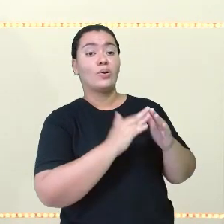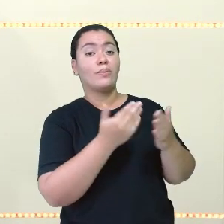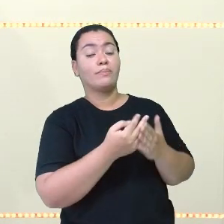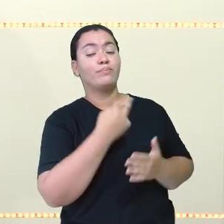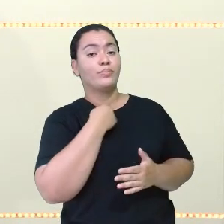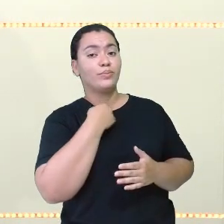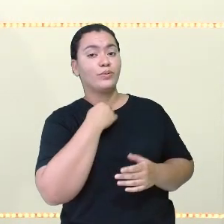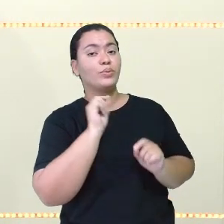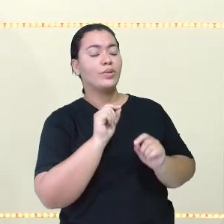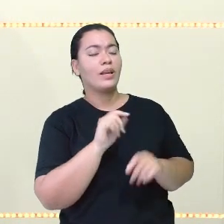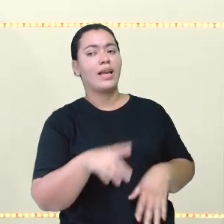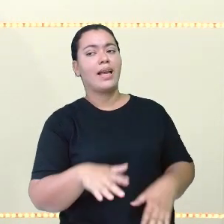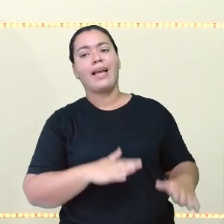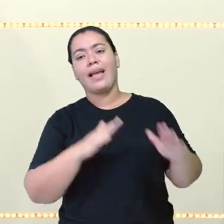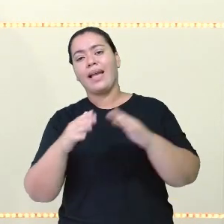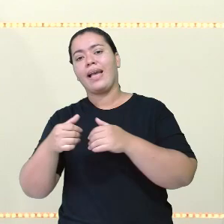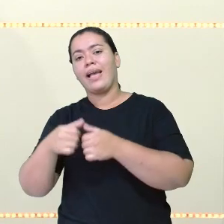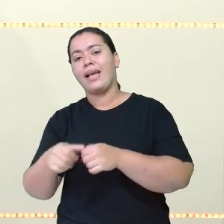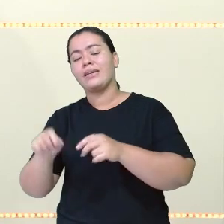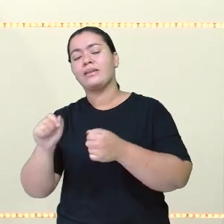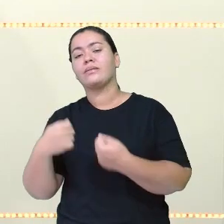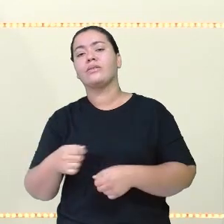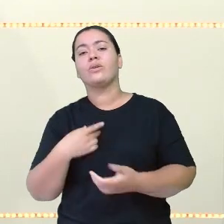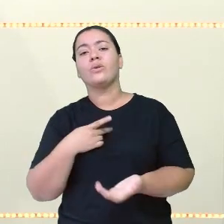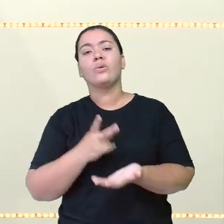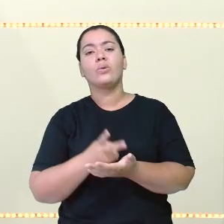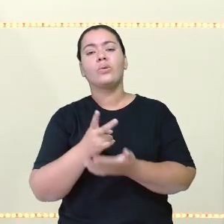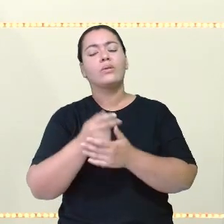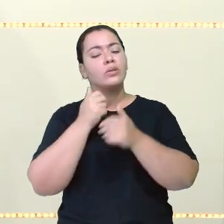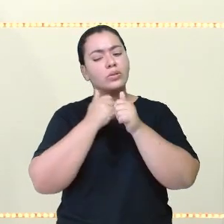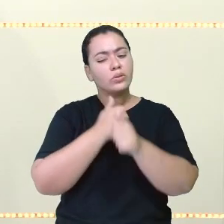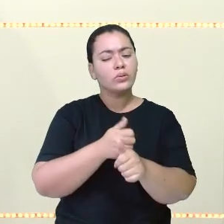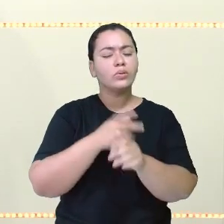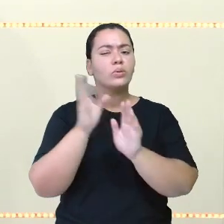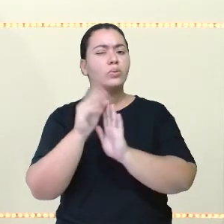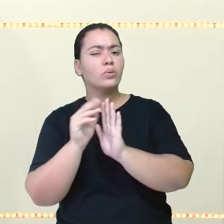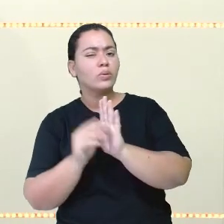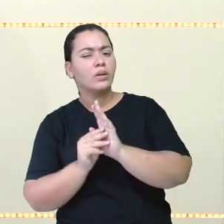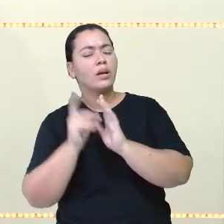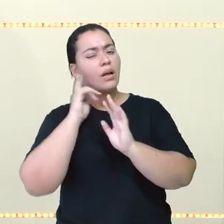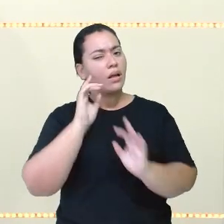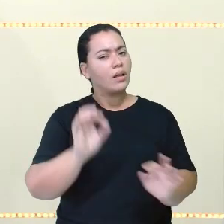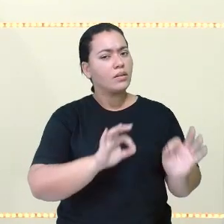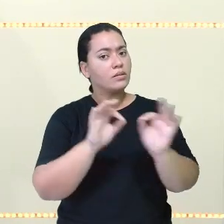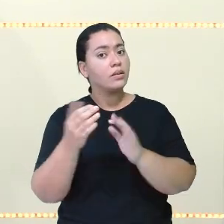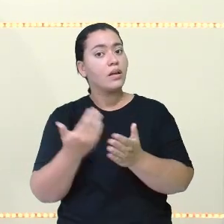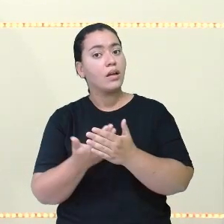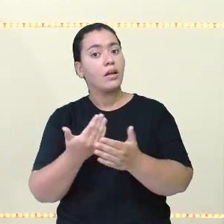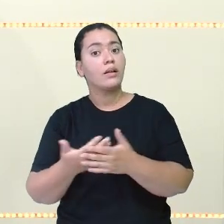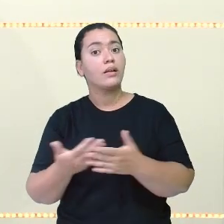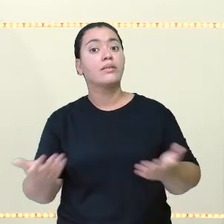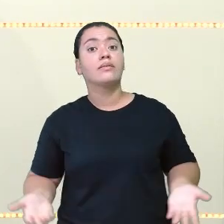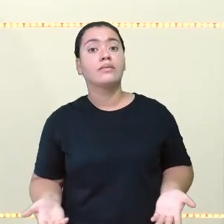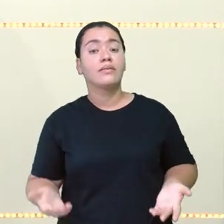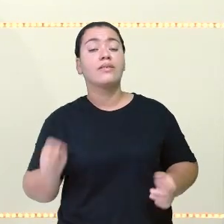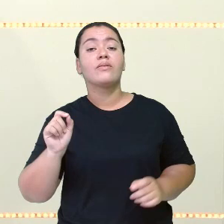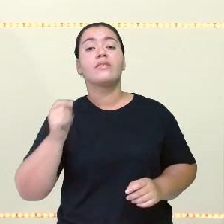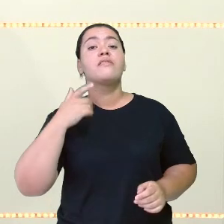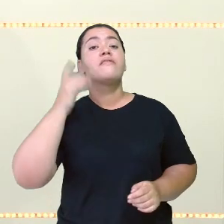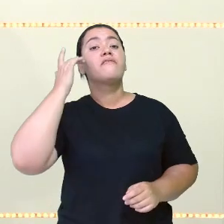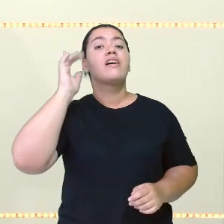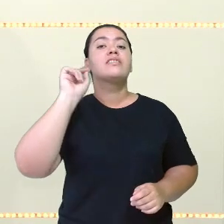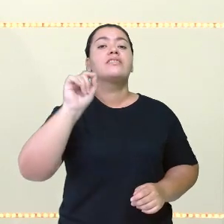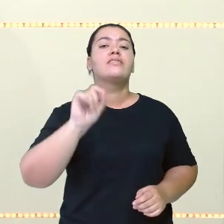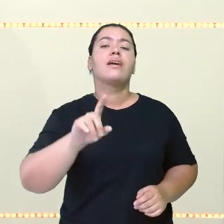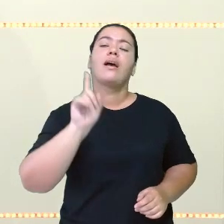que fez com que a gente continuasse acompanhando os conteúdos, assistindo às aulas? Quem foi que facilitou a nossa